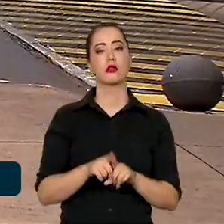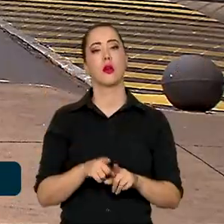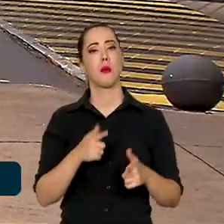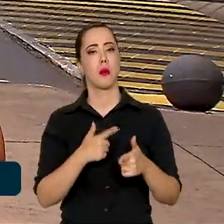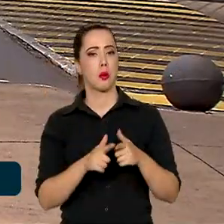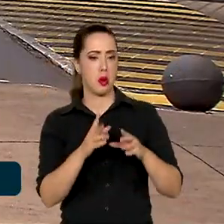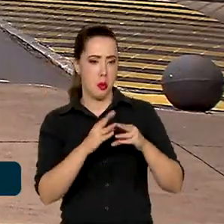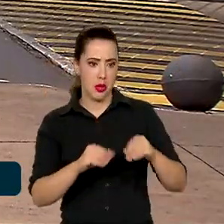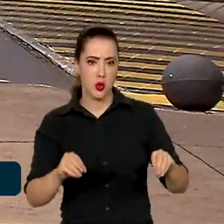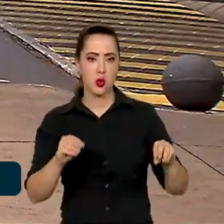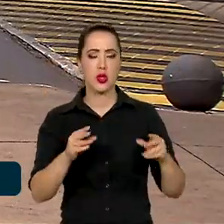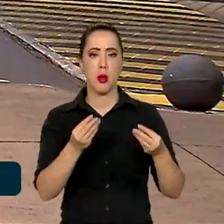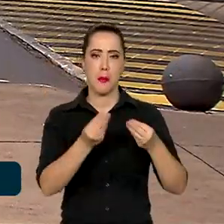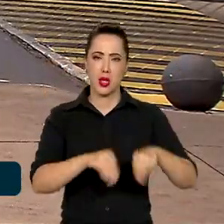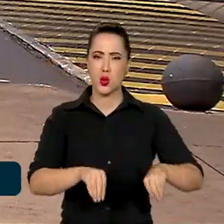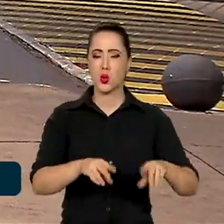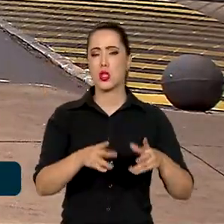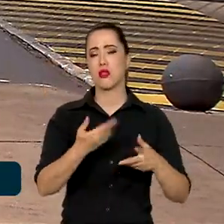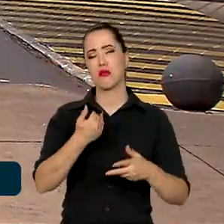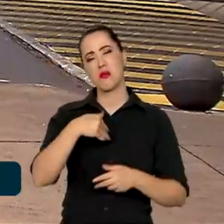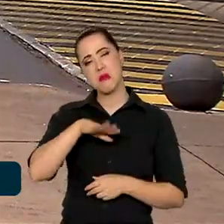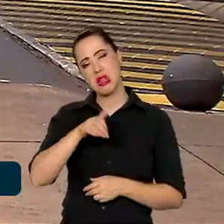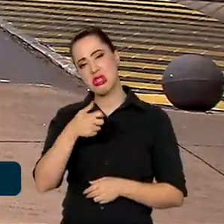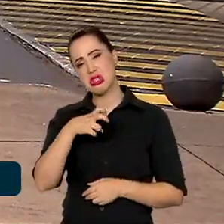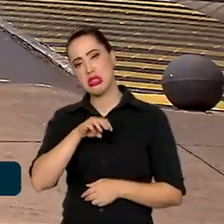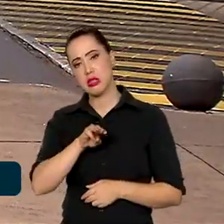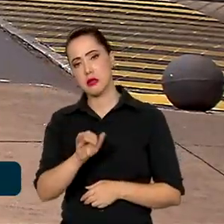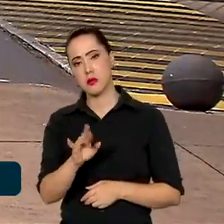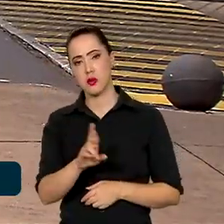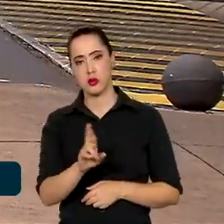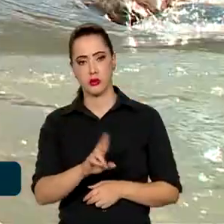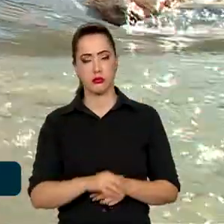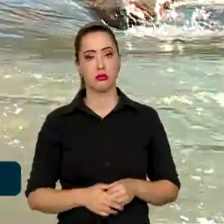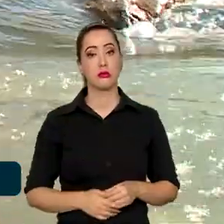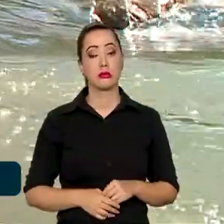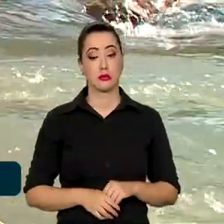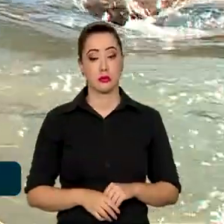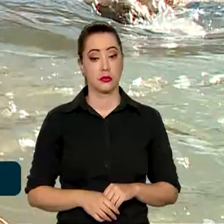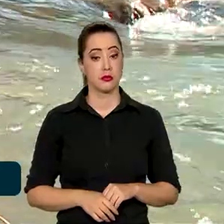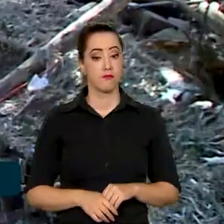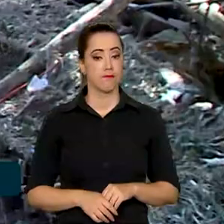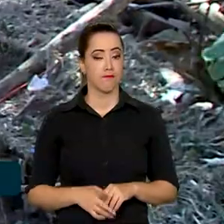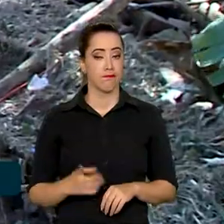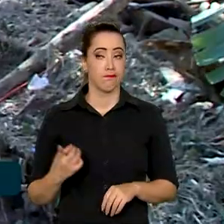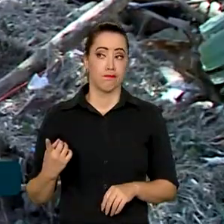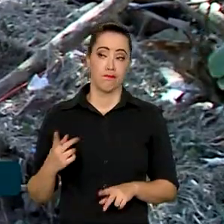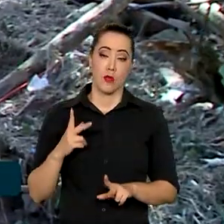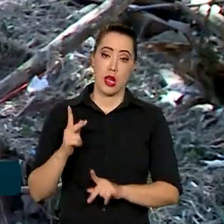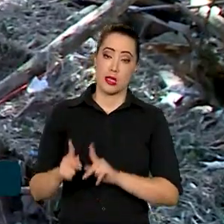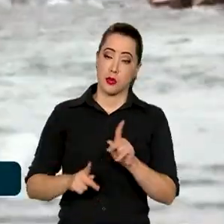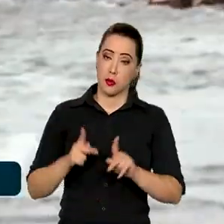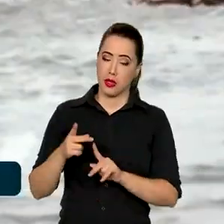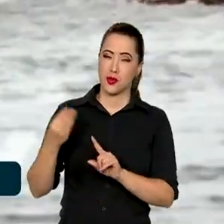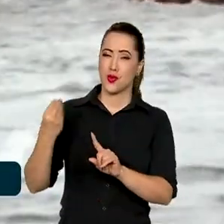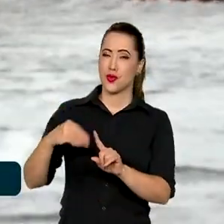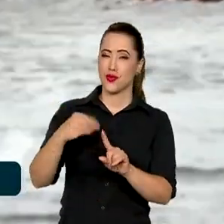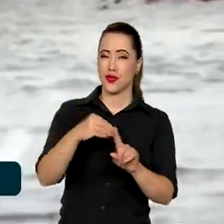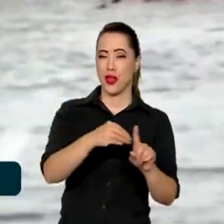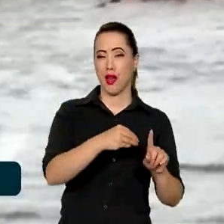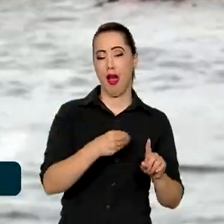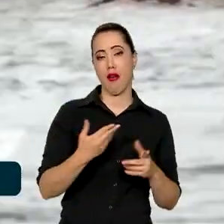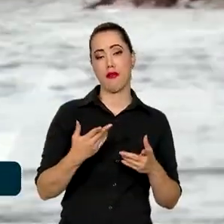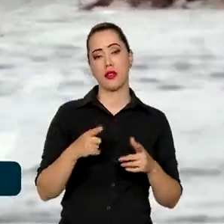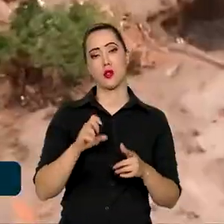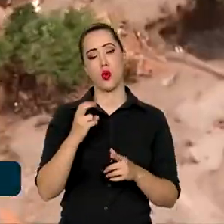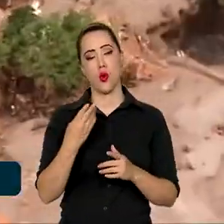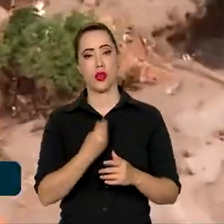prejuízos que ultrapassam os 15 bilhões de reais. As populações em situação vulnerável e de